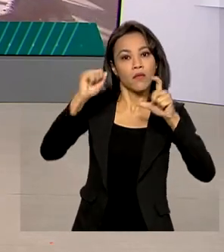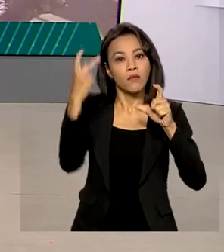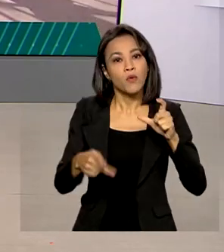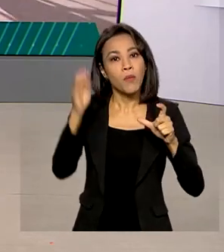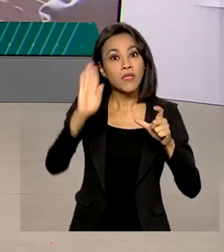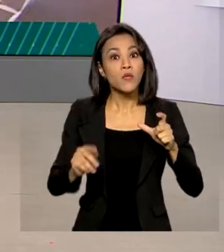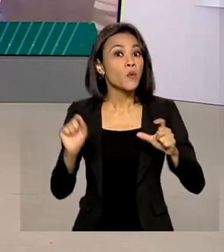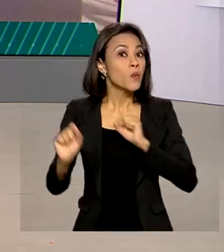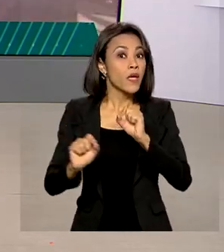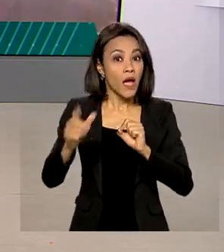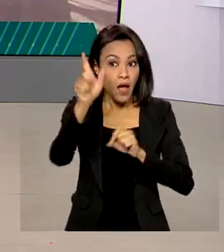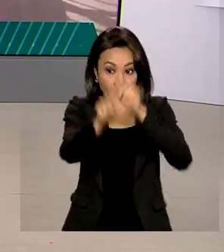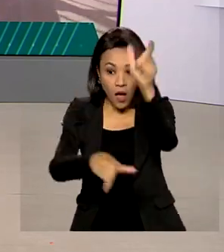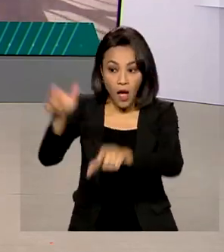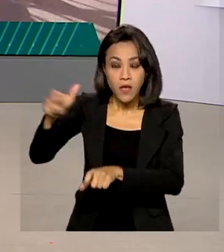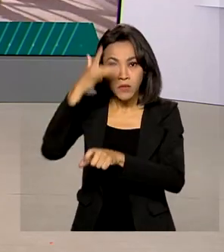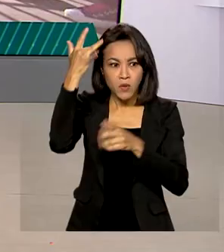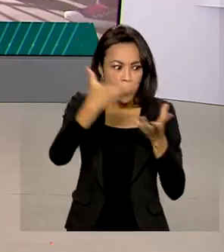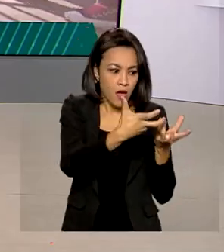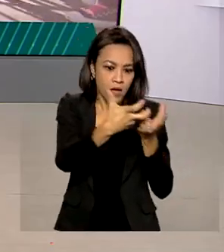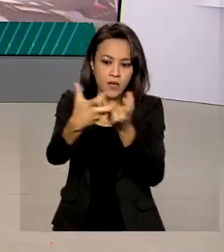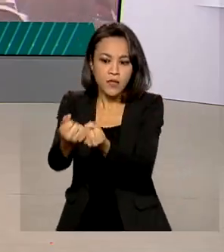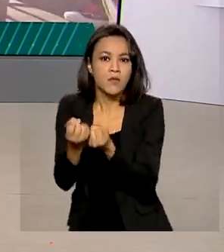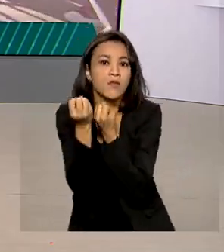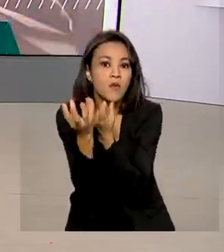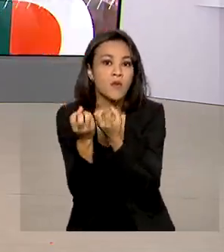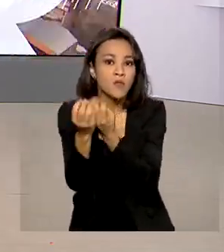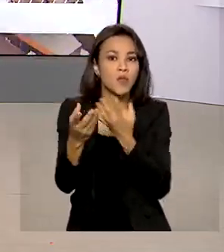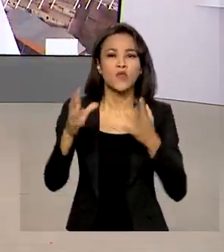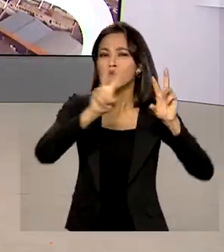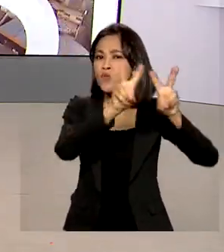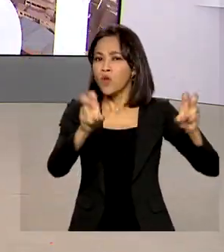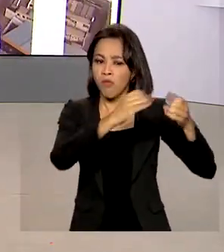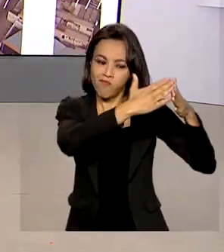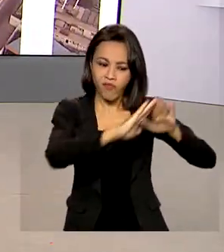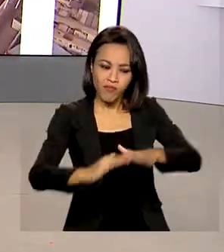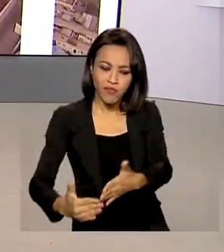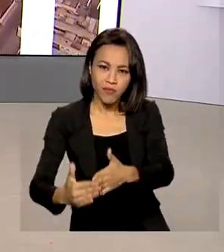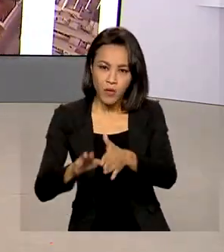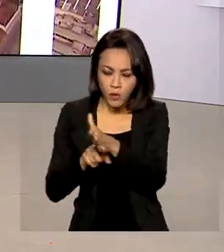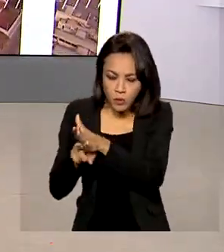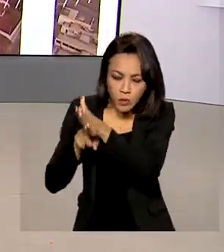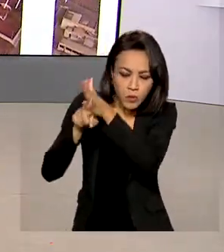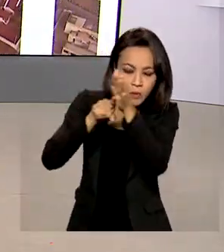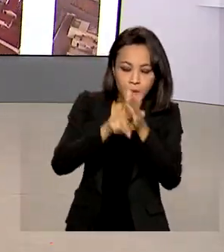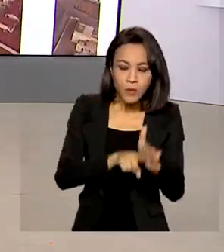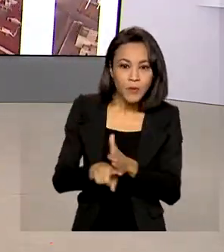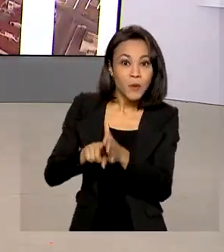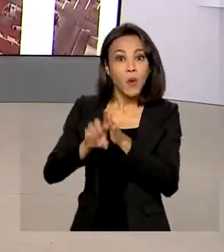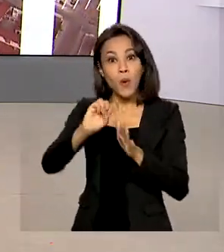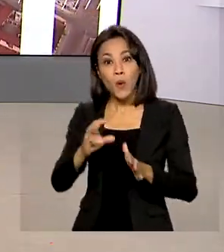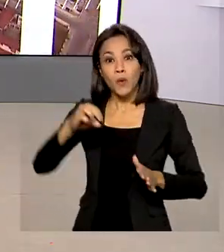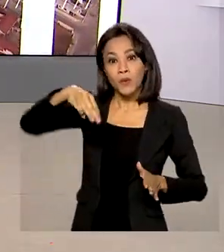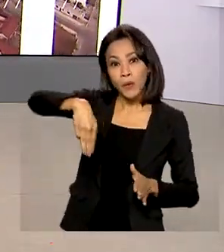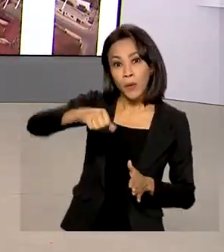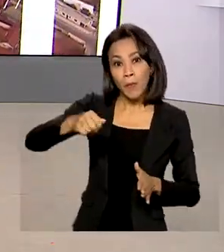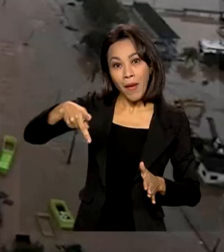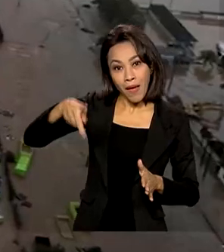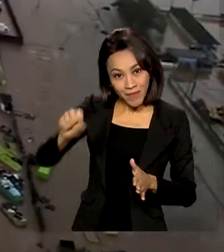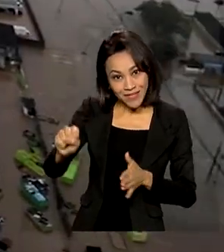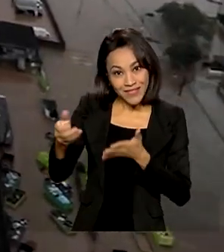internautas recebam aviso de desastres naturais enquanto navegam na busca do Google ou no Google Maps.